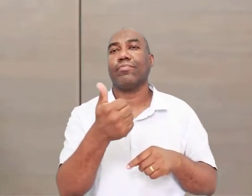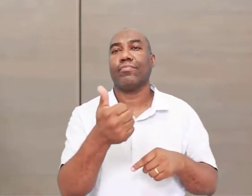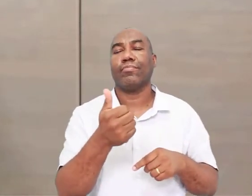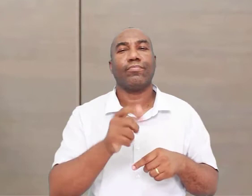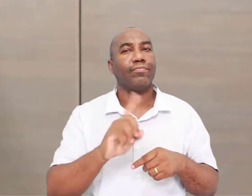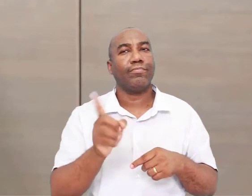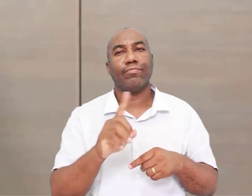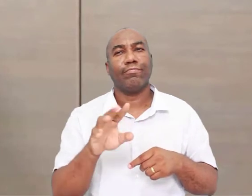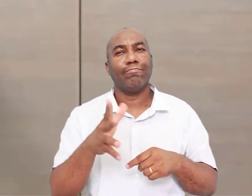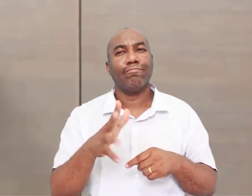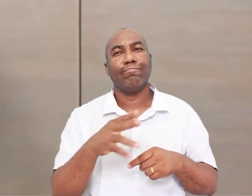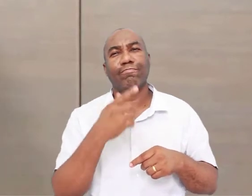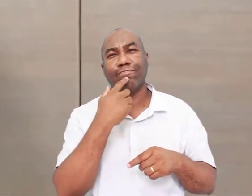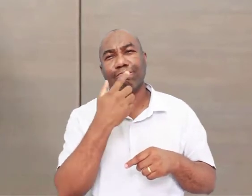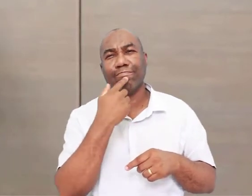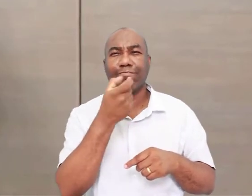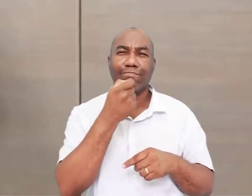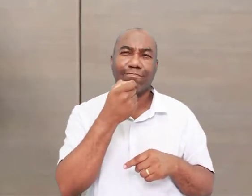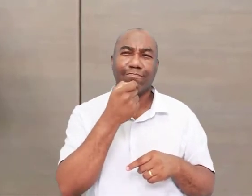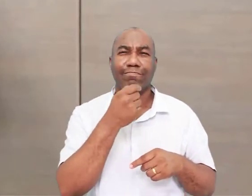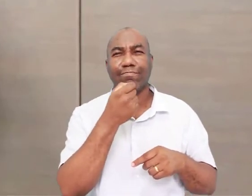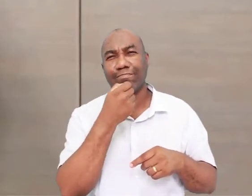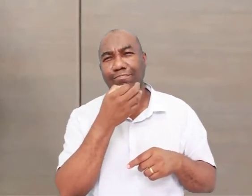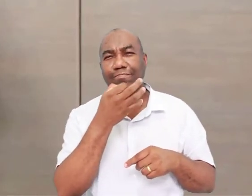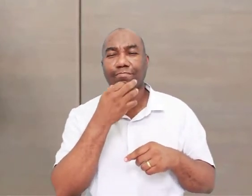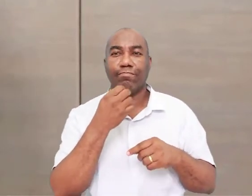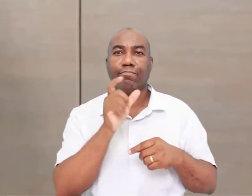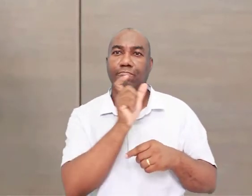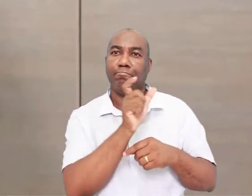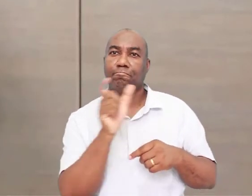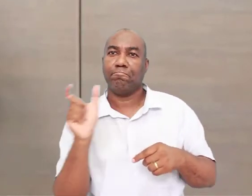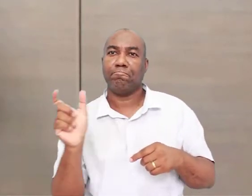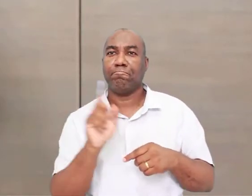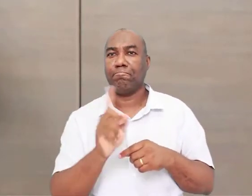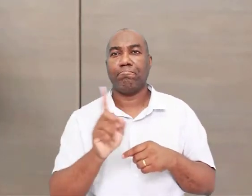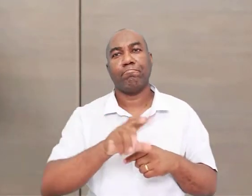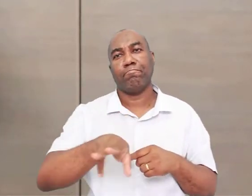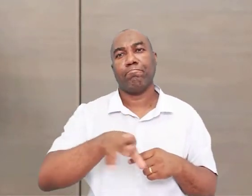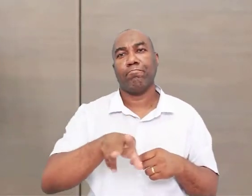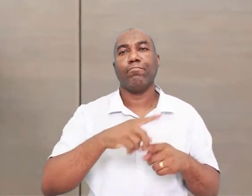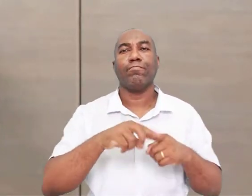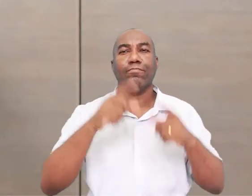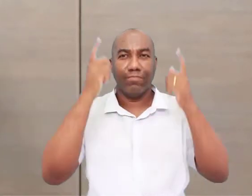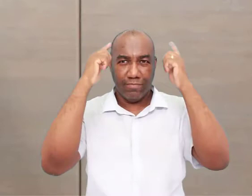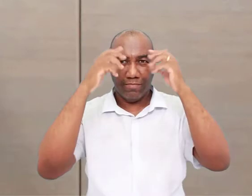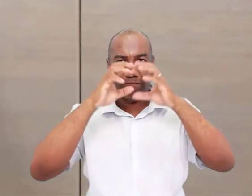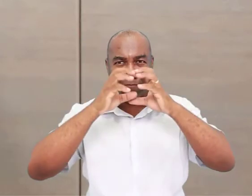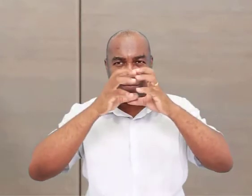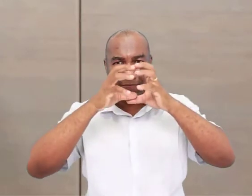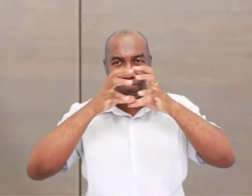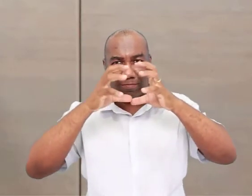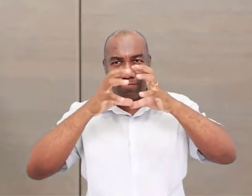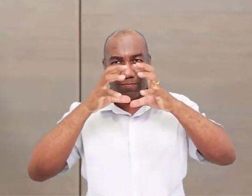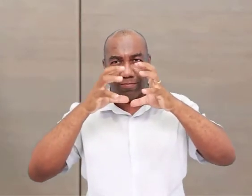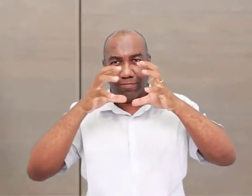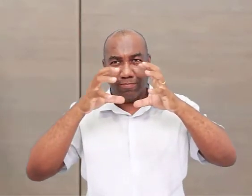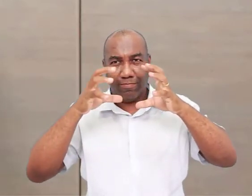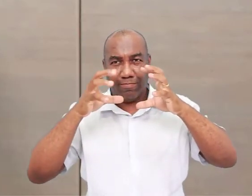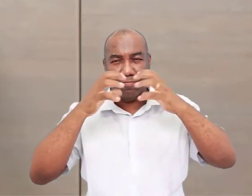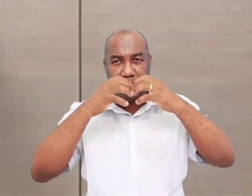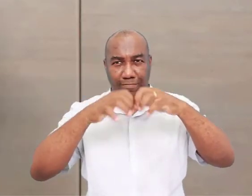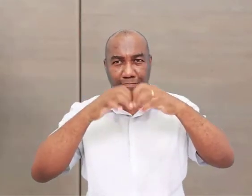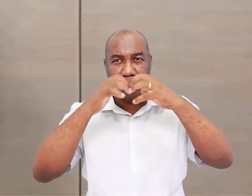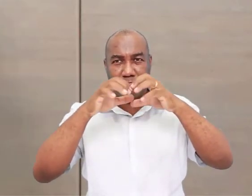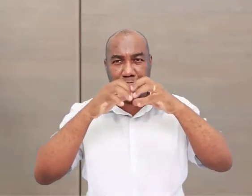Eles conversam por sons, né? Não existe ainda uma fala articulada igual a gente tem. Por quê? Porque o cérebro dele ainda está crescendo, ainda está evoluindo, ainda está